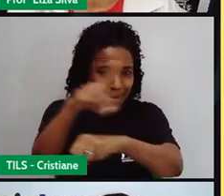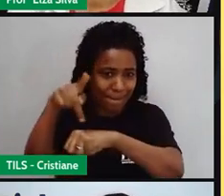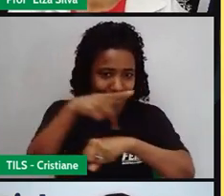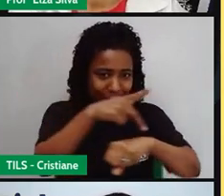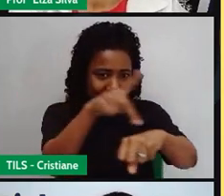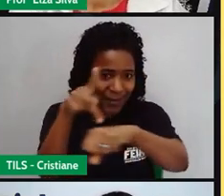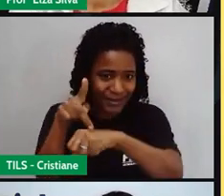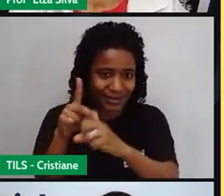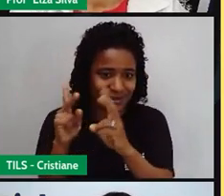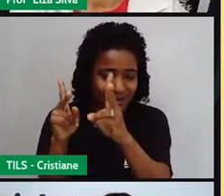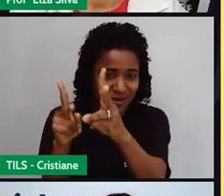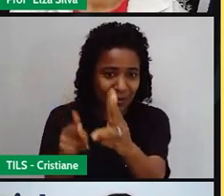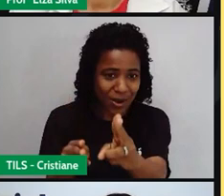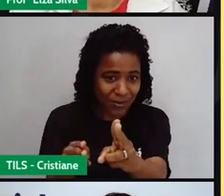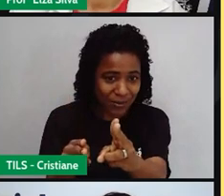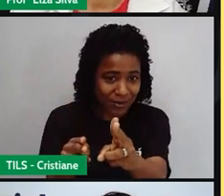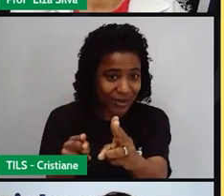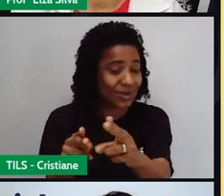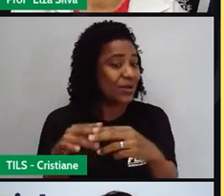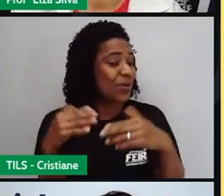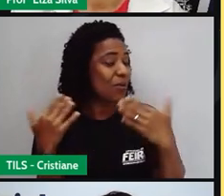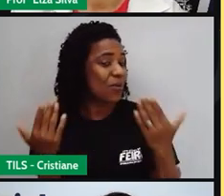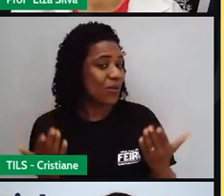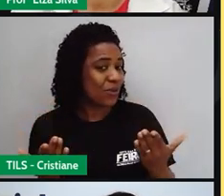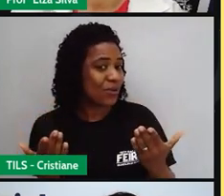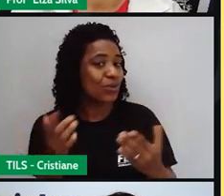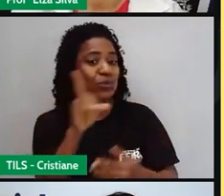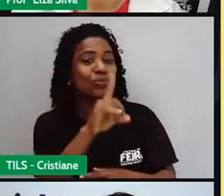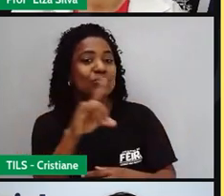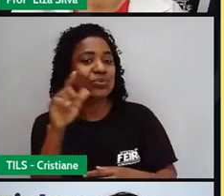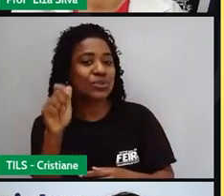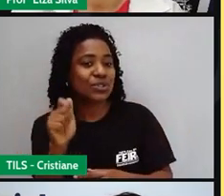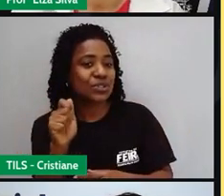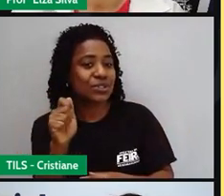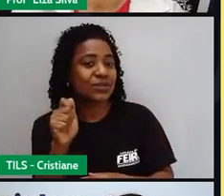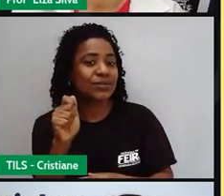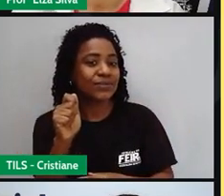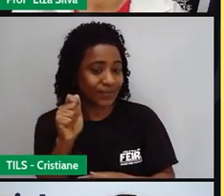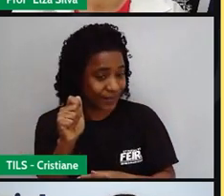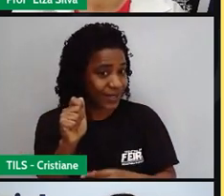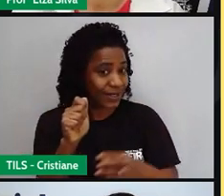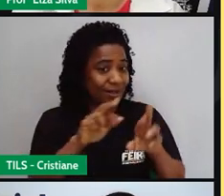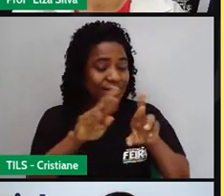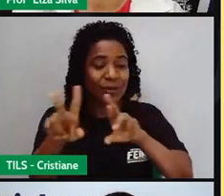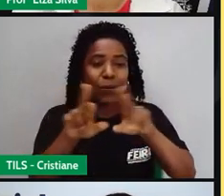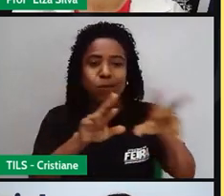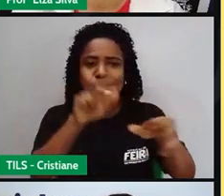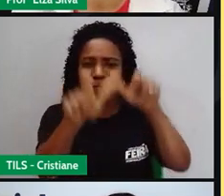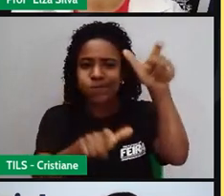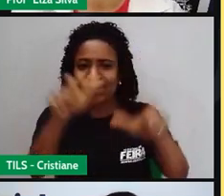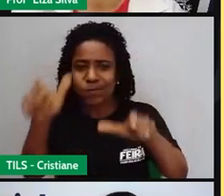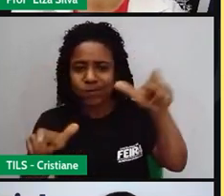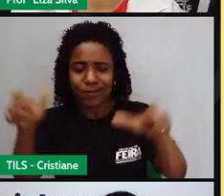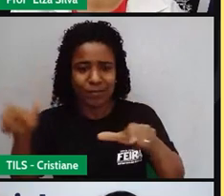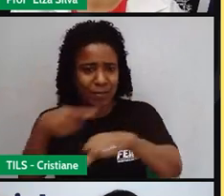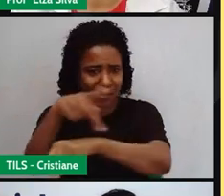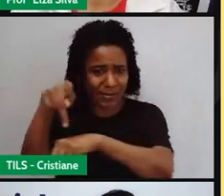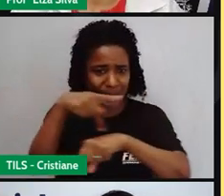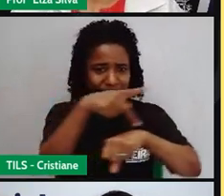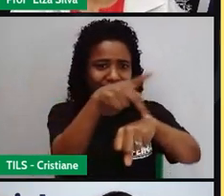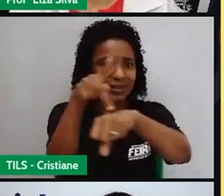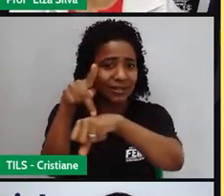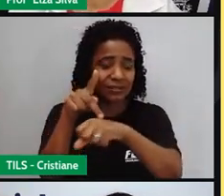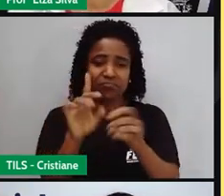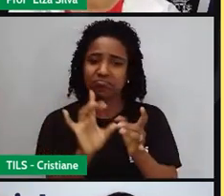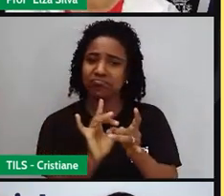forma? Ou será que vai seguir aquela mesma ideia que a gente trouxe da diversidade, de que cada país vai ter